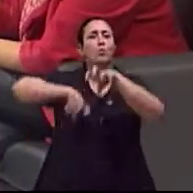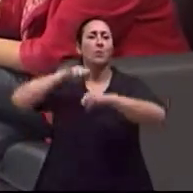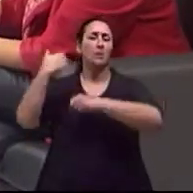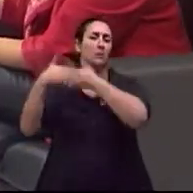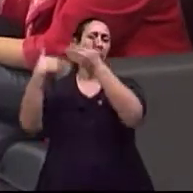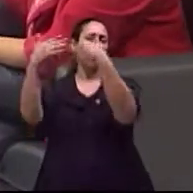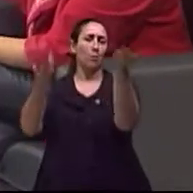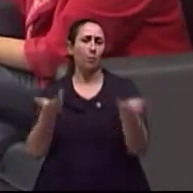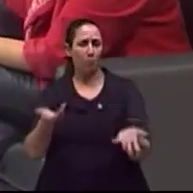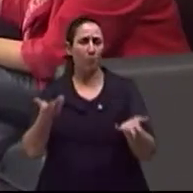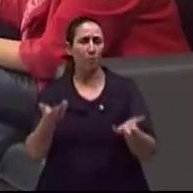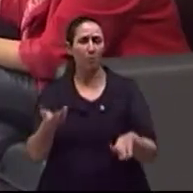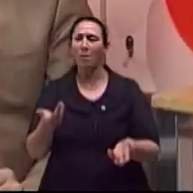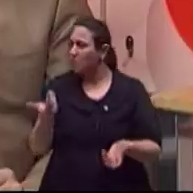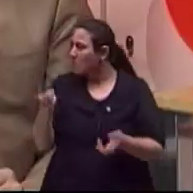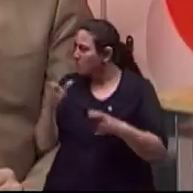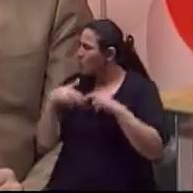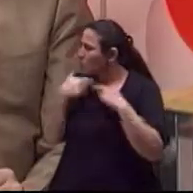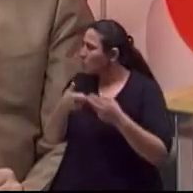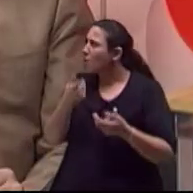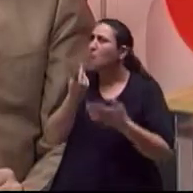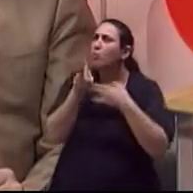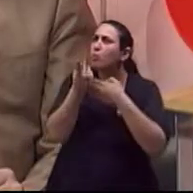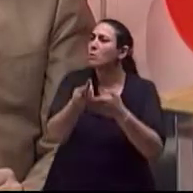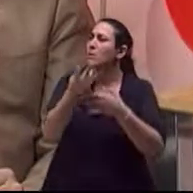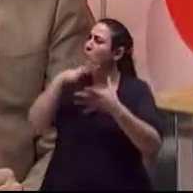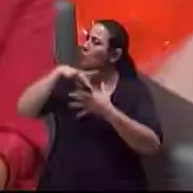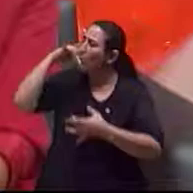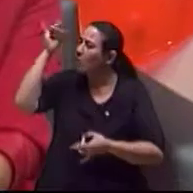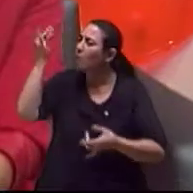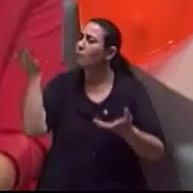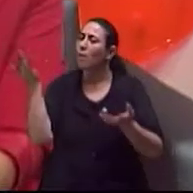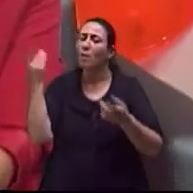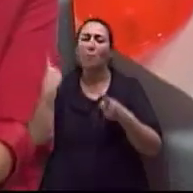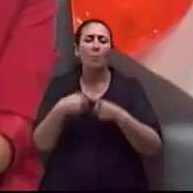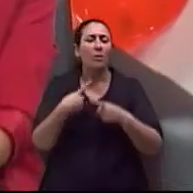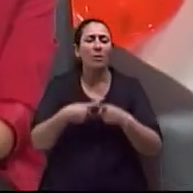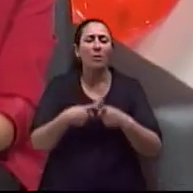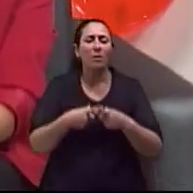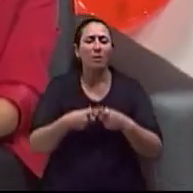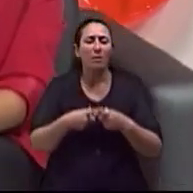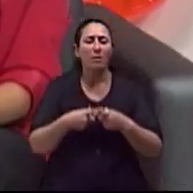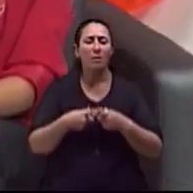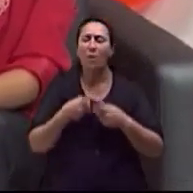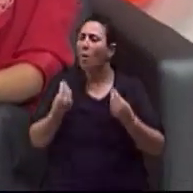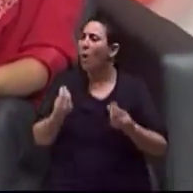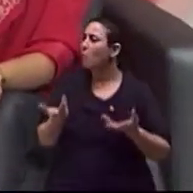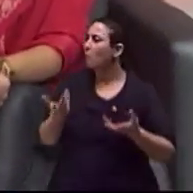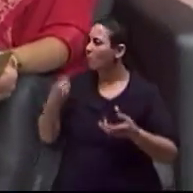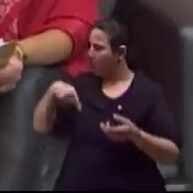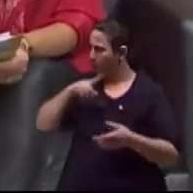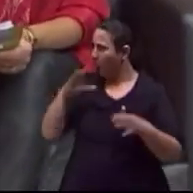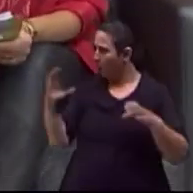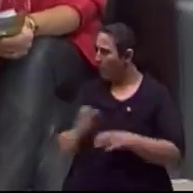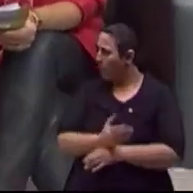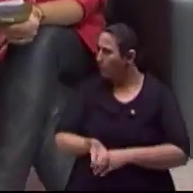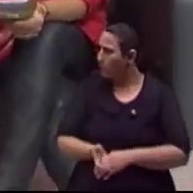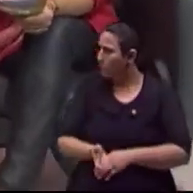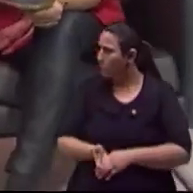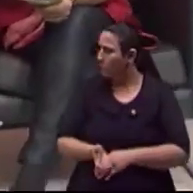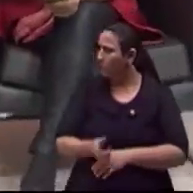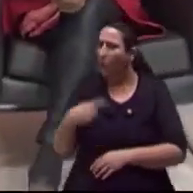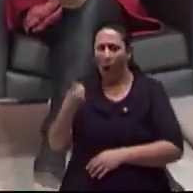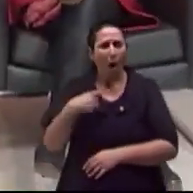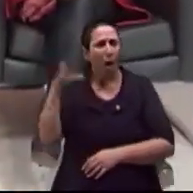por isso então que a gente busca espiritualidade, que a gente tem certeza disso? Porque... Será que a gente é completo? Acho que a gente aprende até